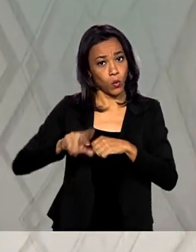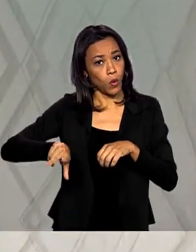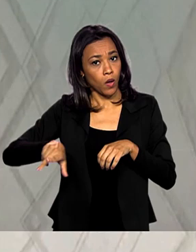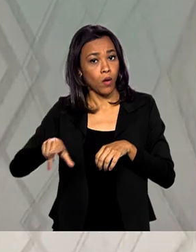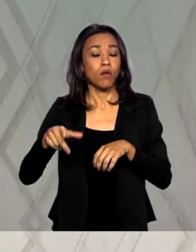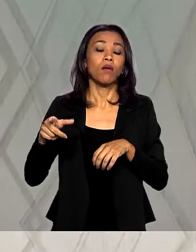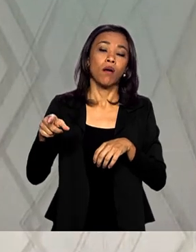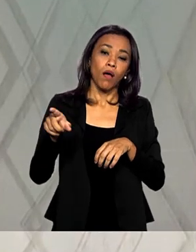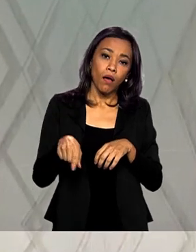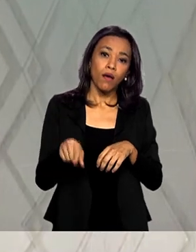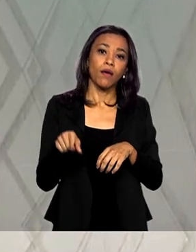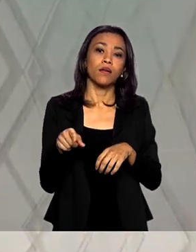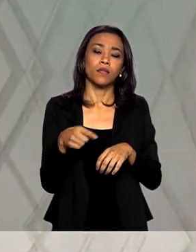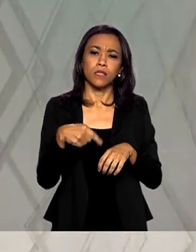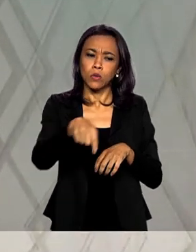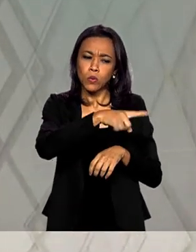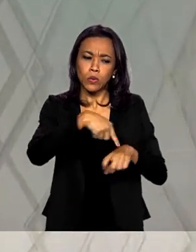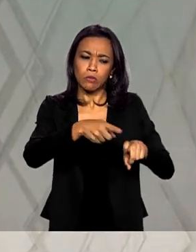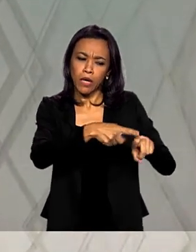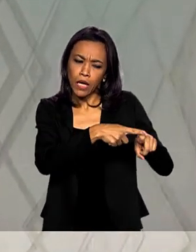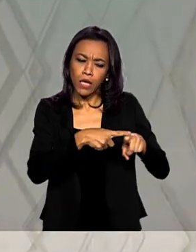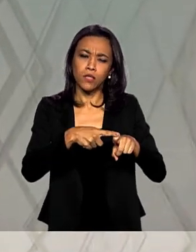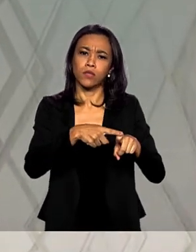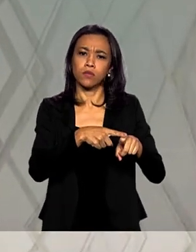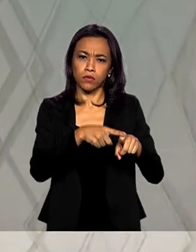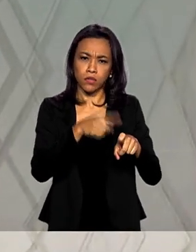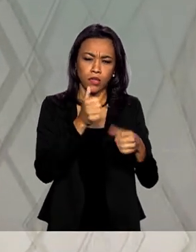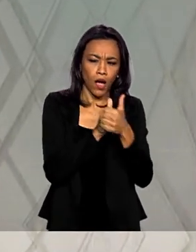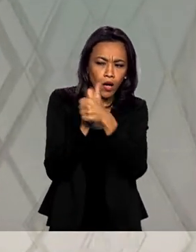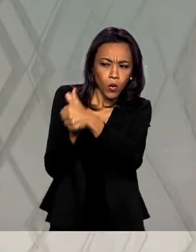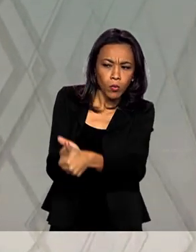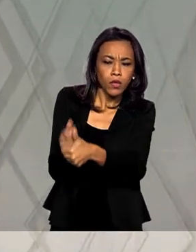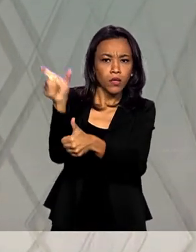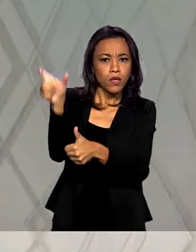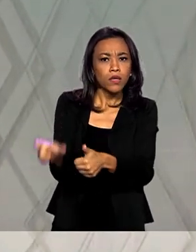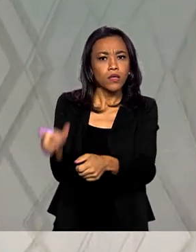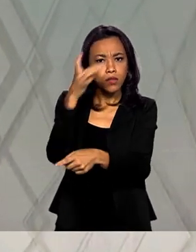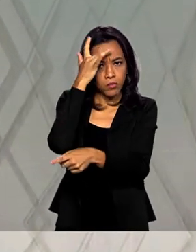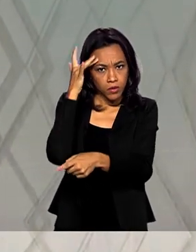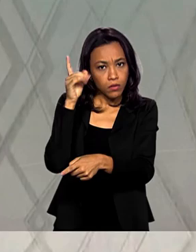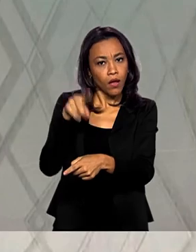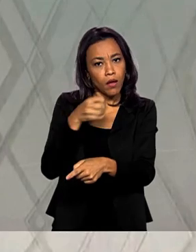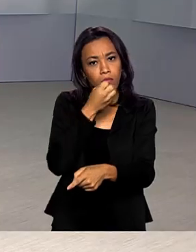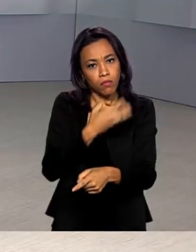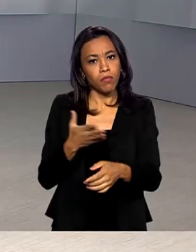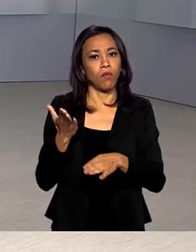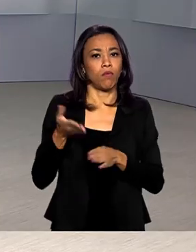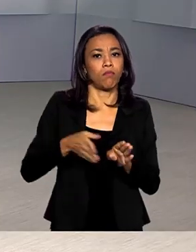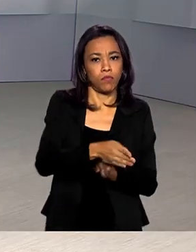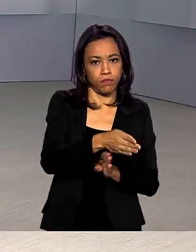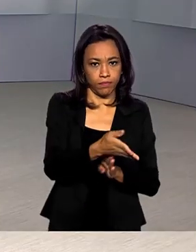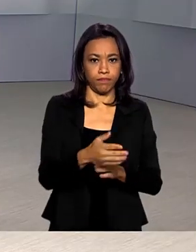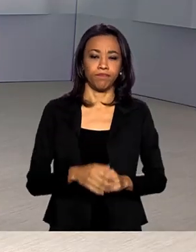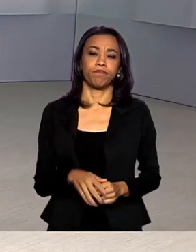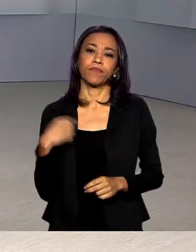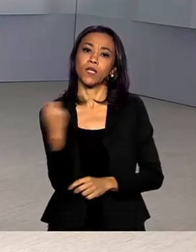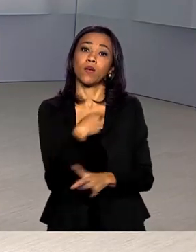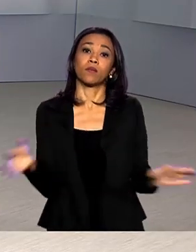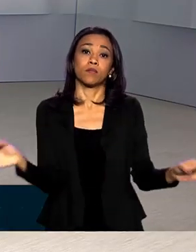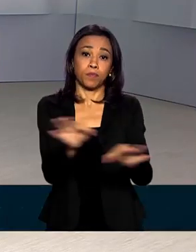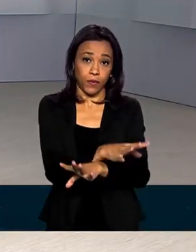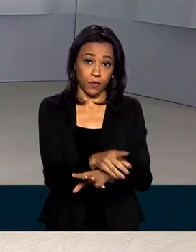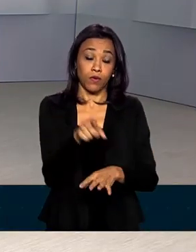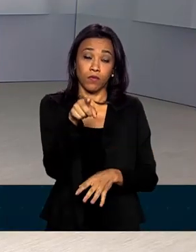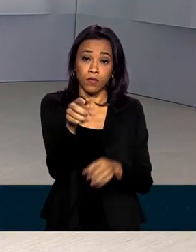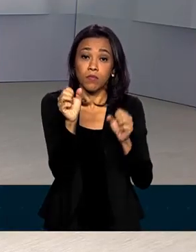manejo dos médicos e da equipe que está assistindo a esse paciente. Essa é a grande vantagem. A gente fica por